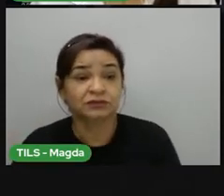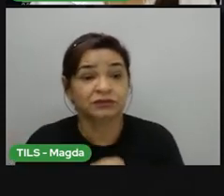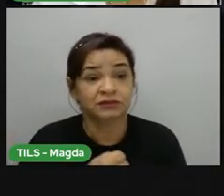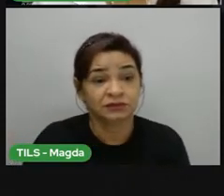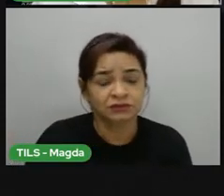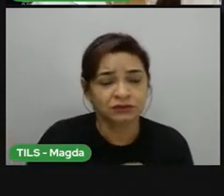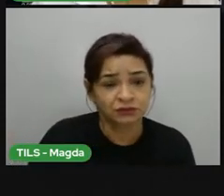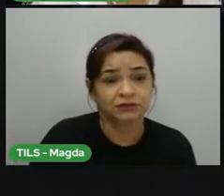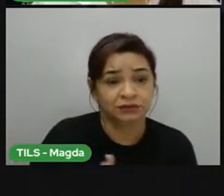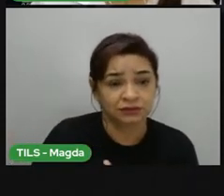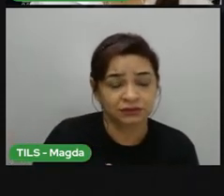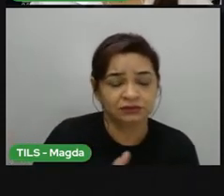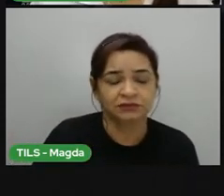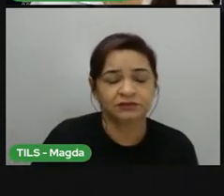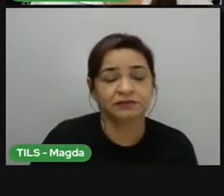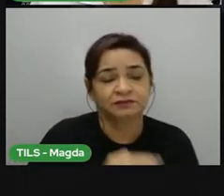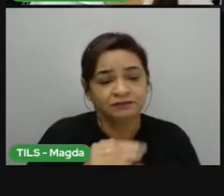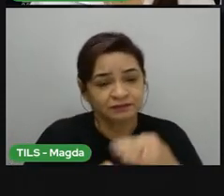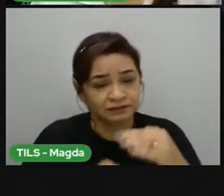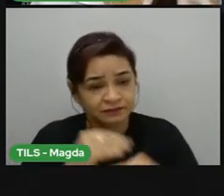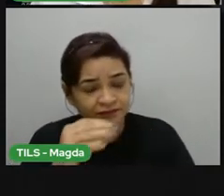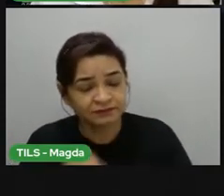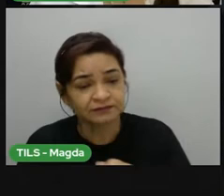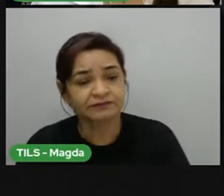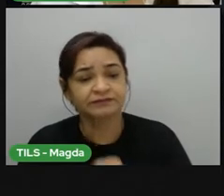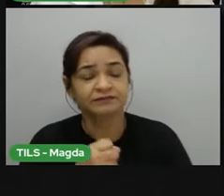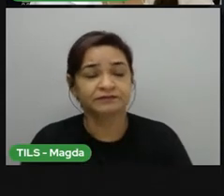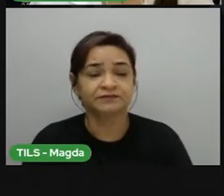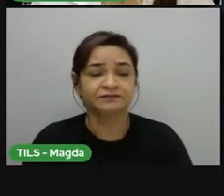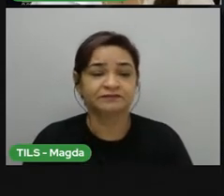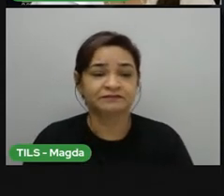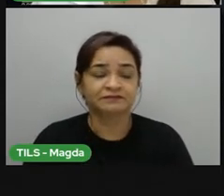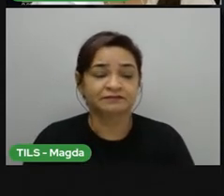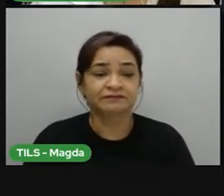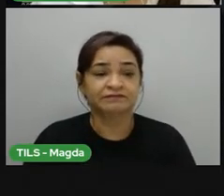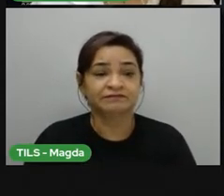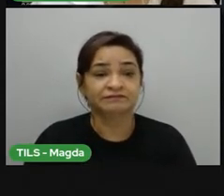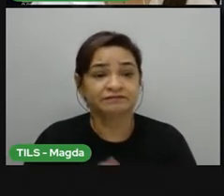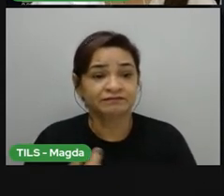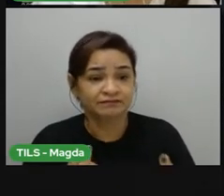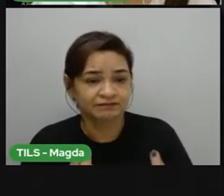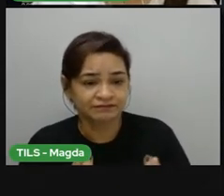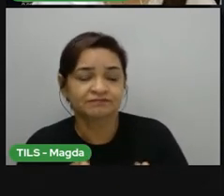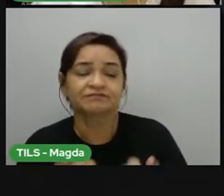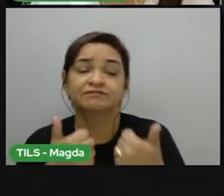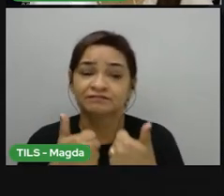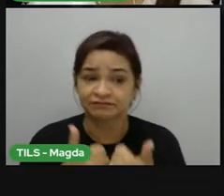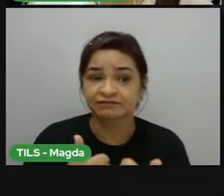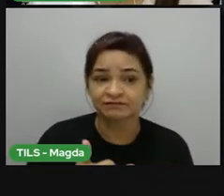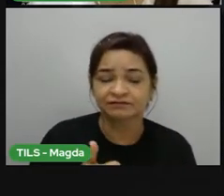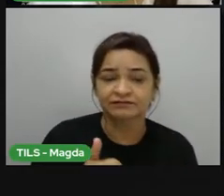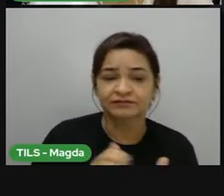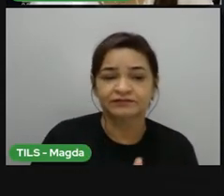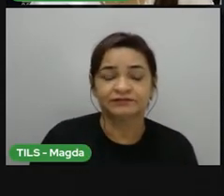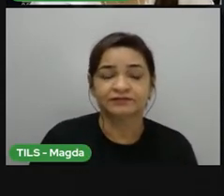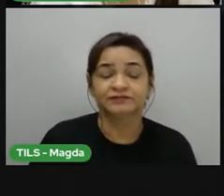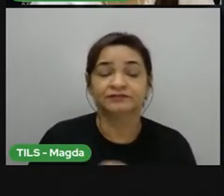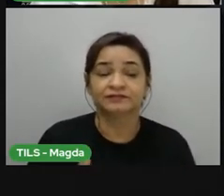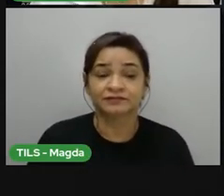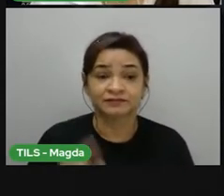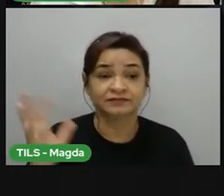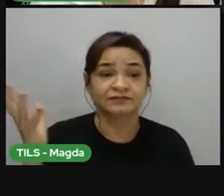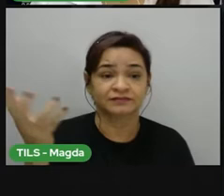naquela época, naquele período do ano, eles acabam sendo mais baratos. Então, o clima também vai estar influenciando nessa